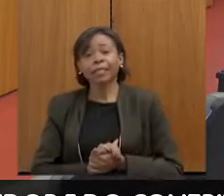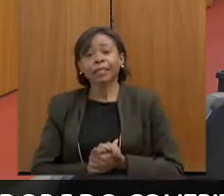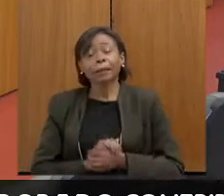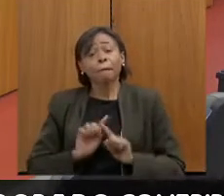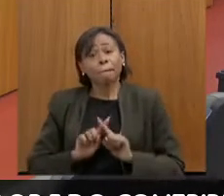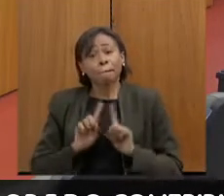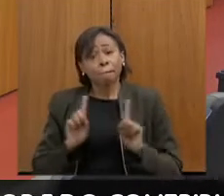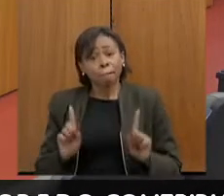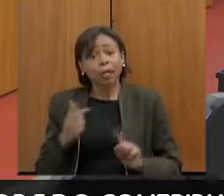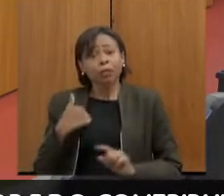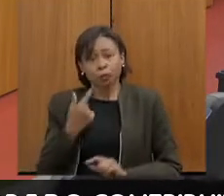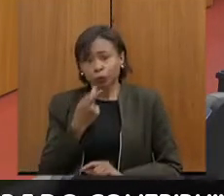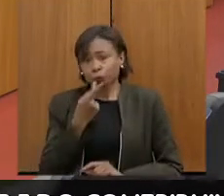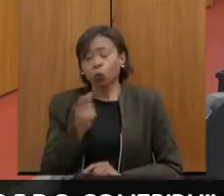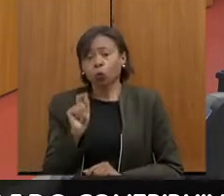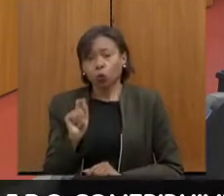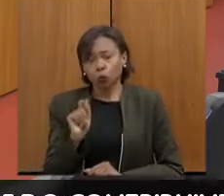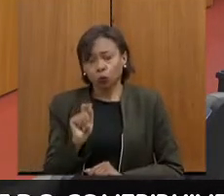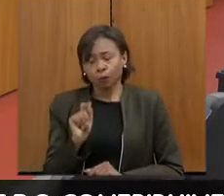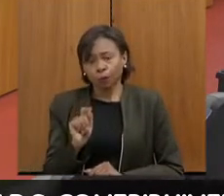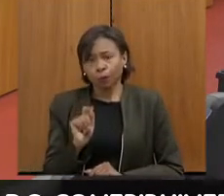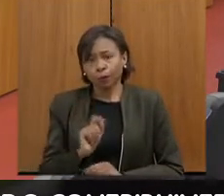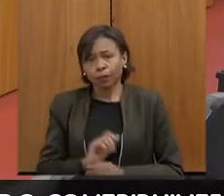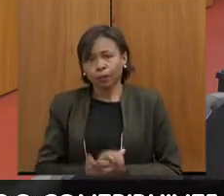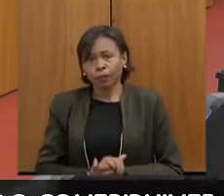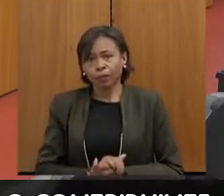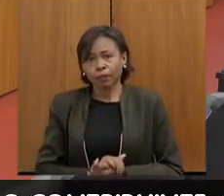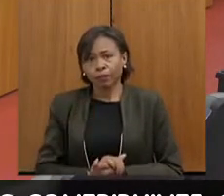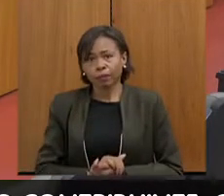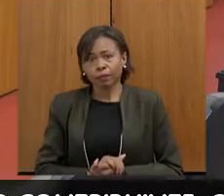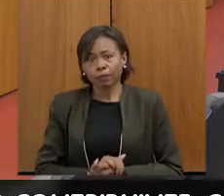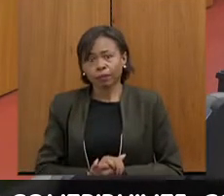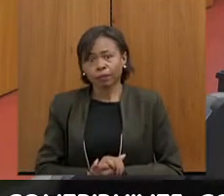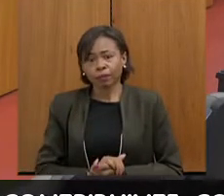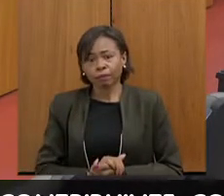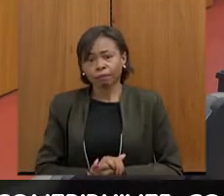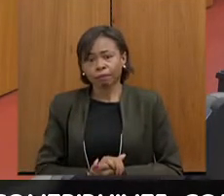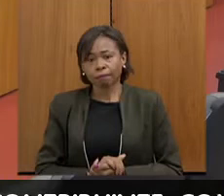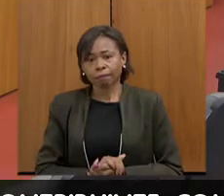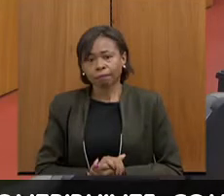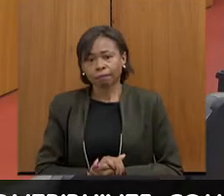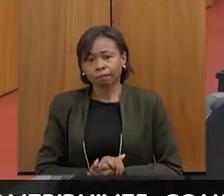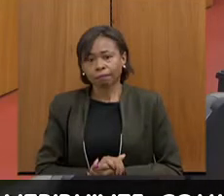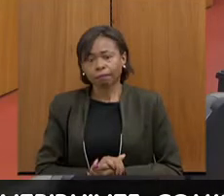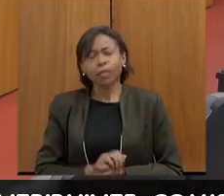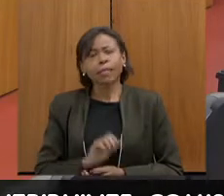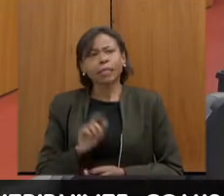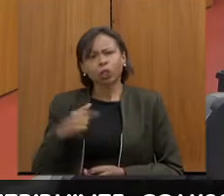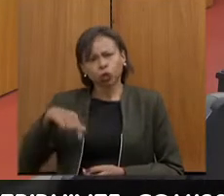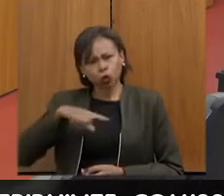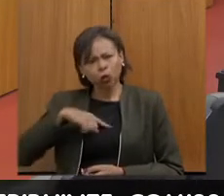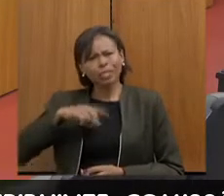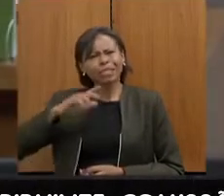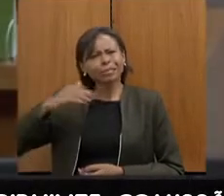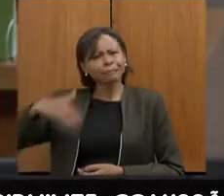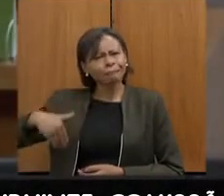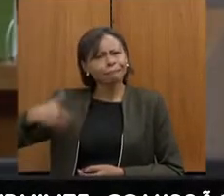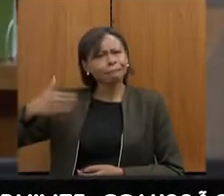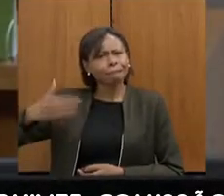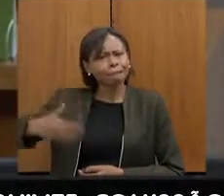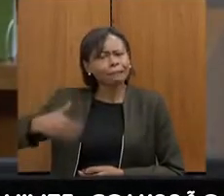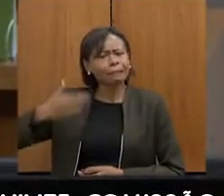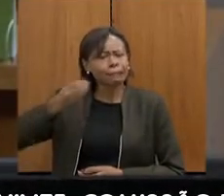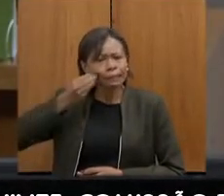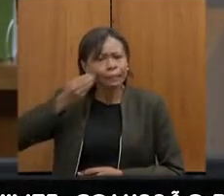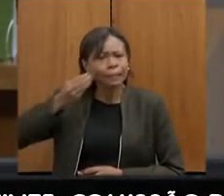mas eu afirmo ao senhor que a gente vem de forma bastante sistemática buscando reverter essa situação,